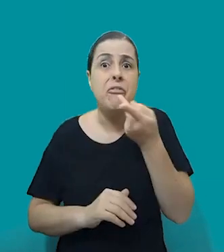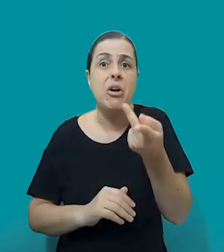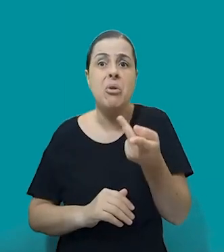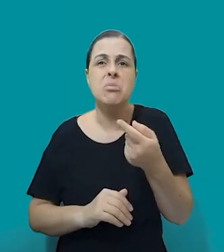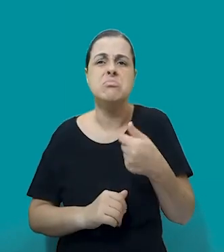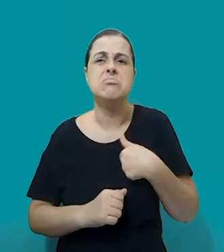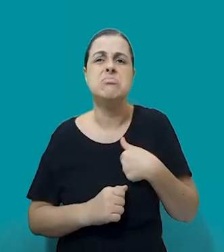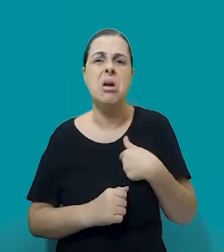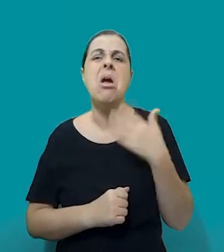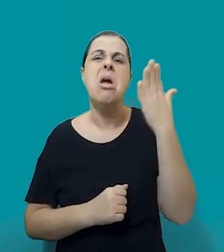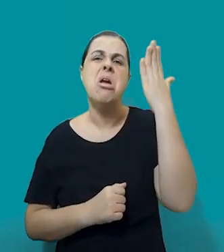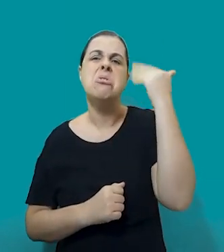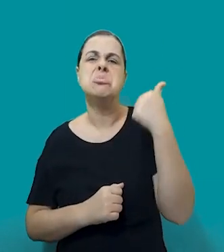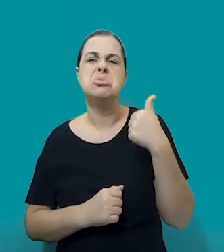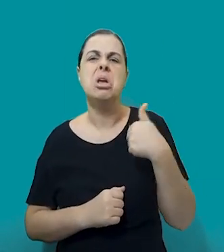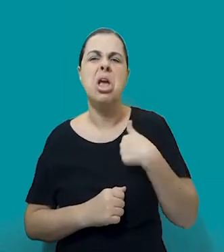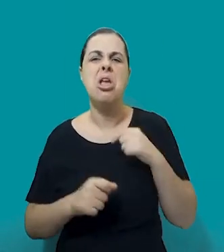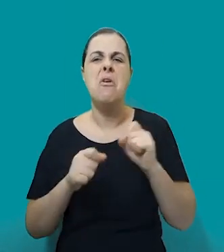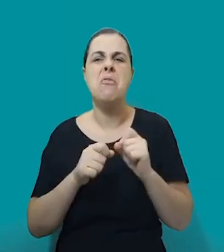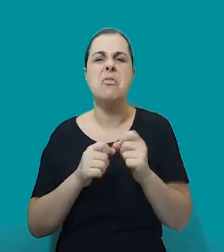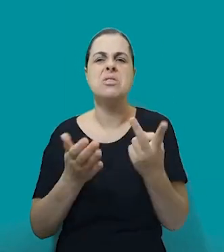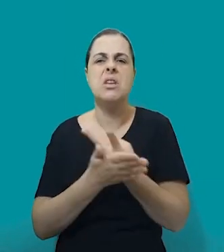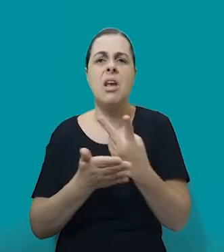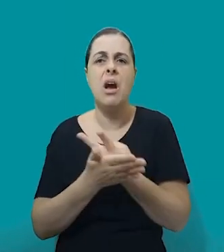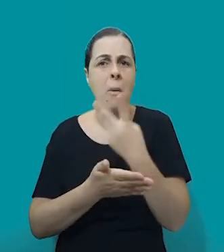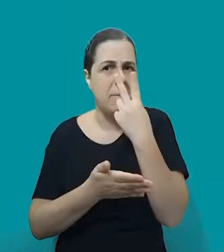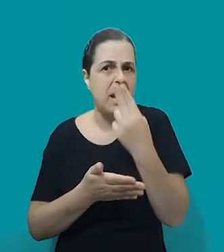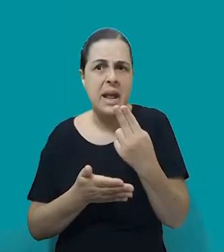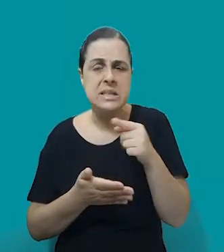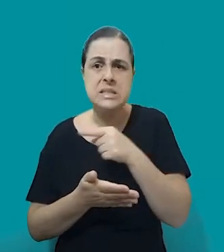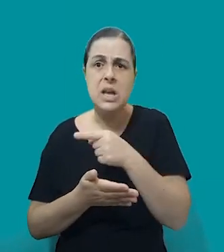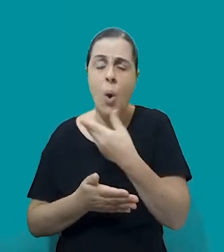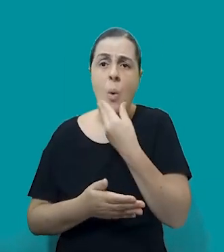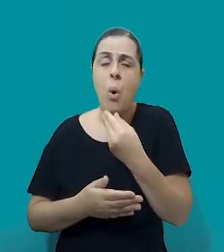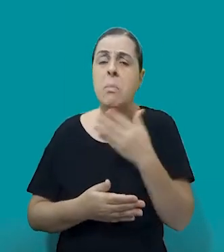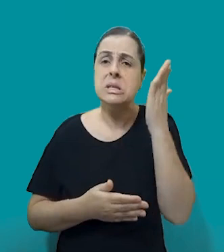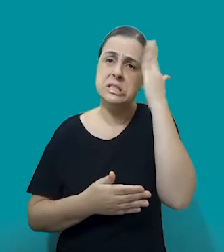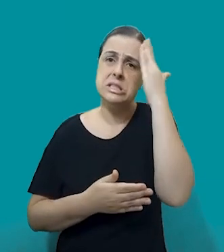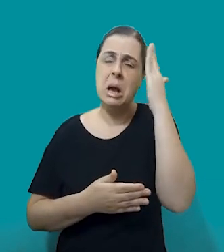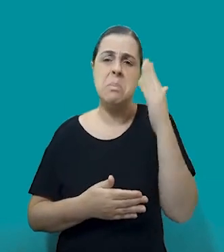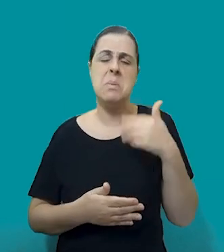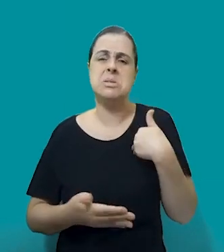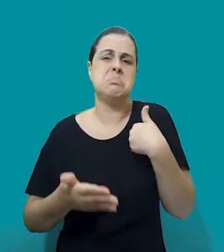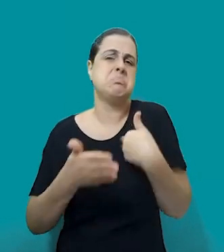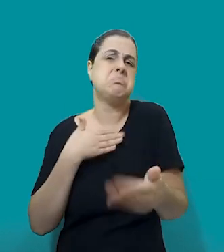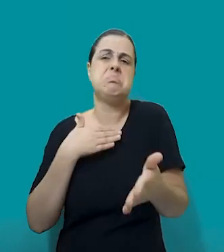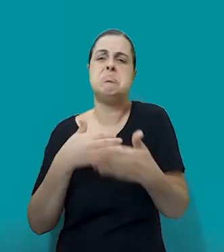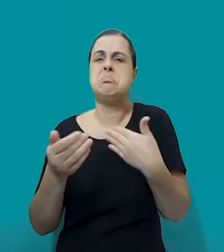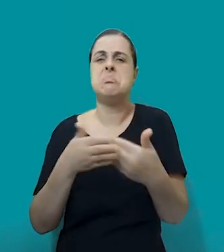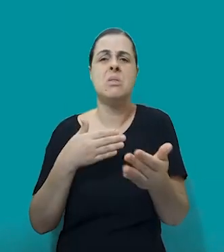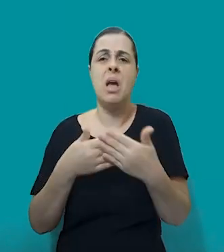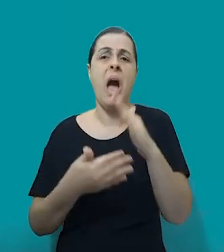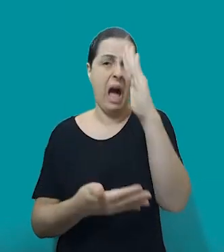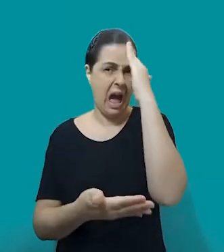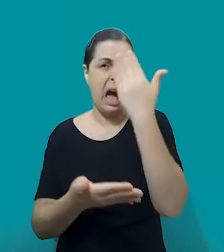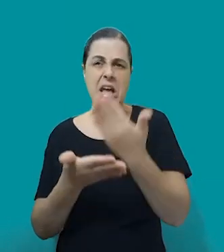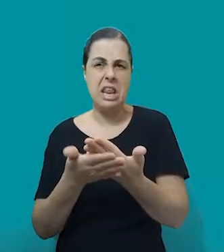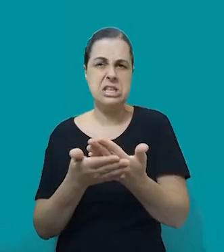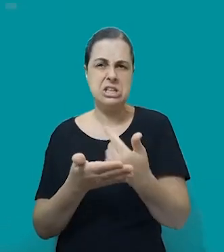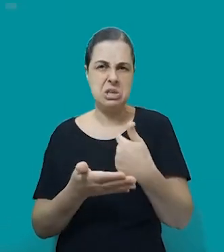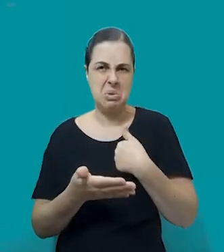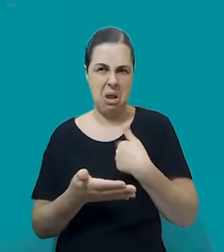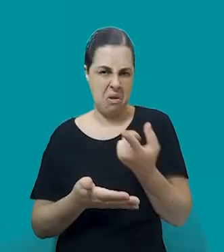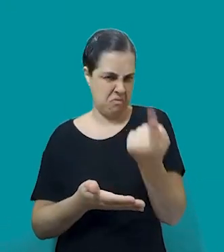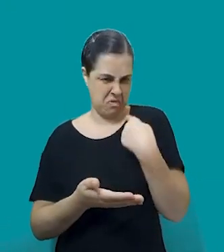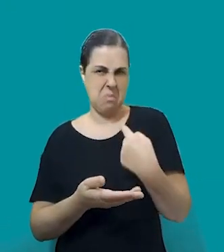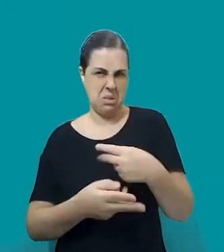demonstra saber que estava fazendo alguma coisa de errada, mas ele menospreza, né? Aquilo, aquela conduta dele e acredita naquela impunidade. Eu